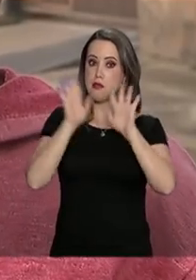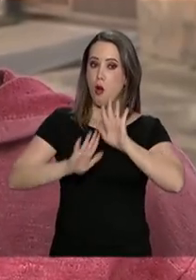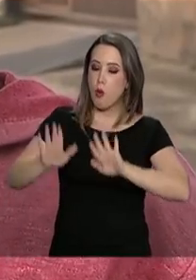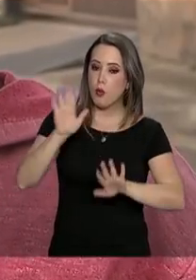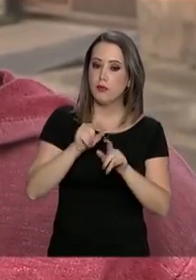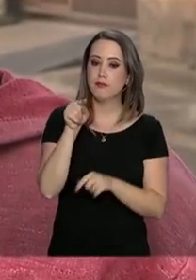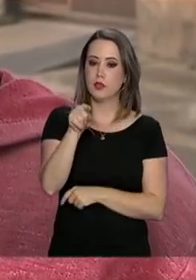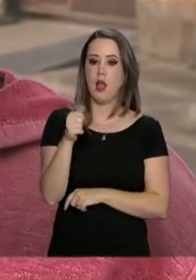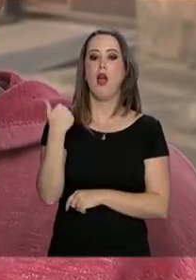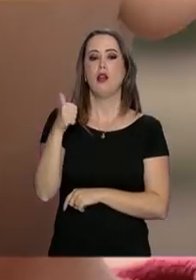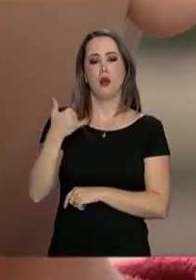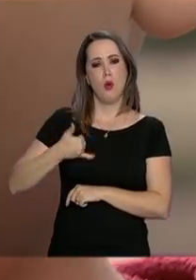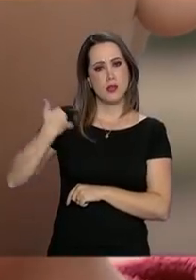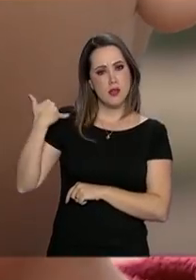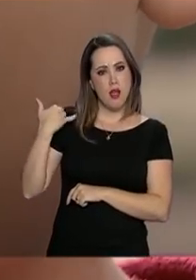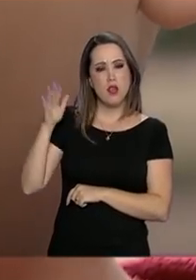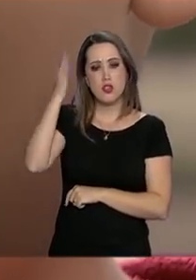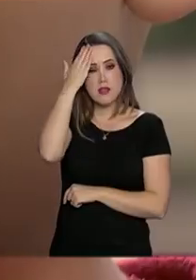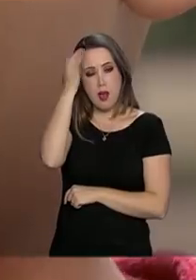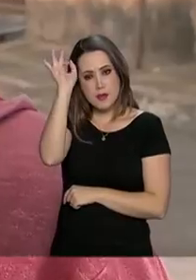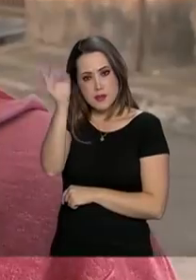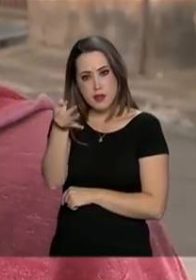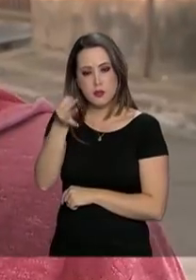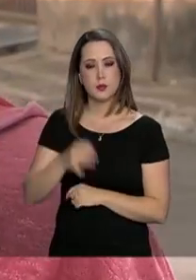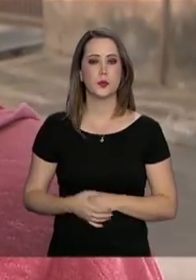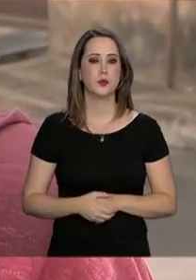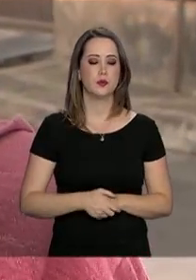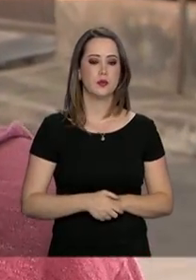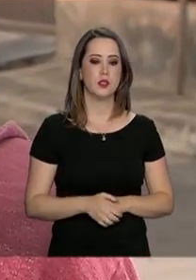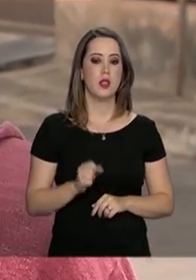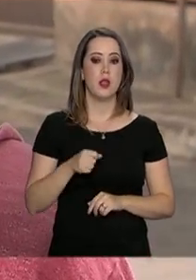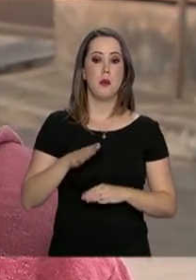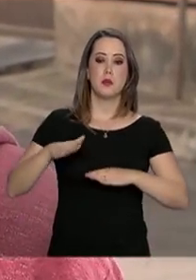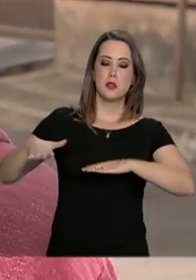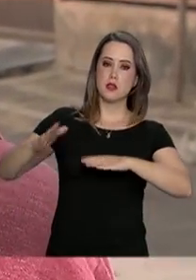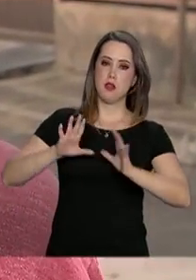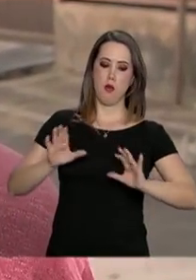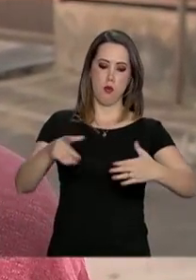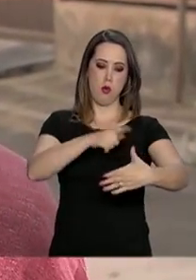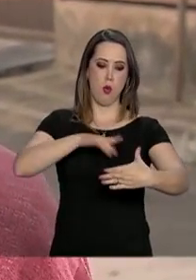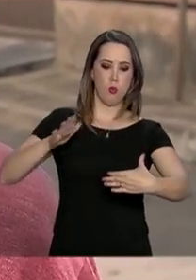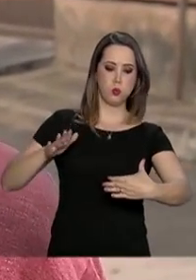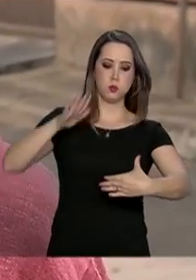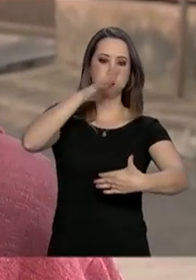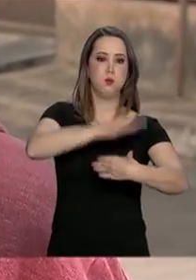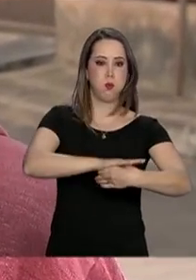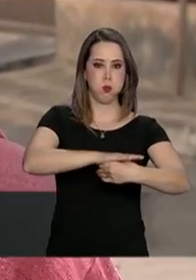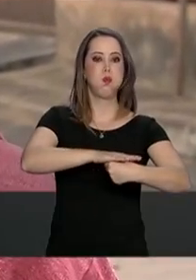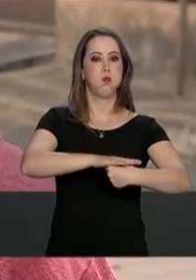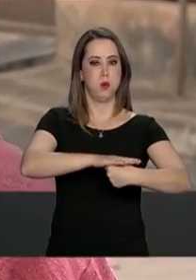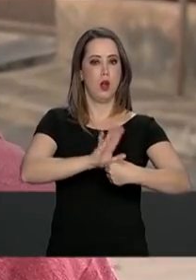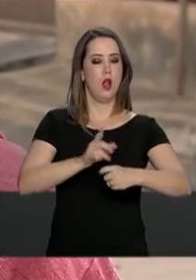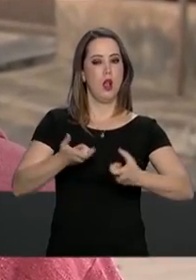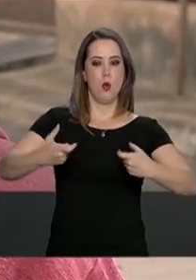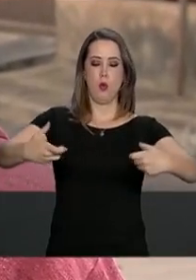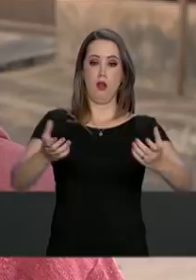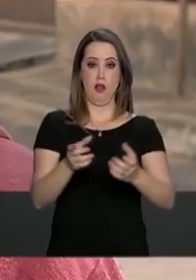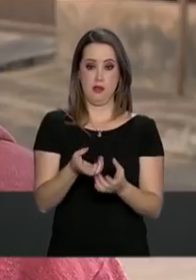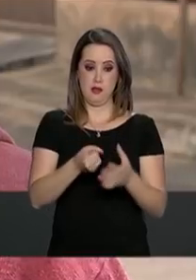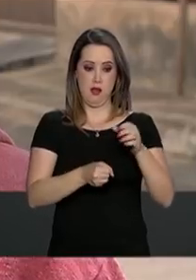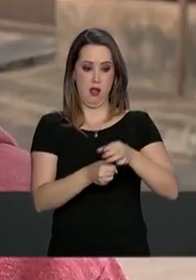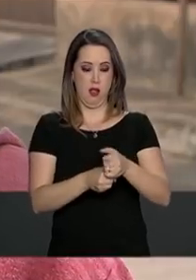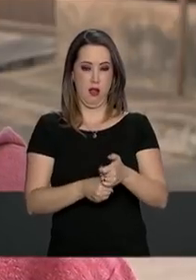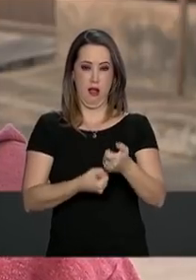que esse garoto de 11 anos já sabe de cor. Tem que fechar a caixa d'água, não deixar a lixa jogada na rua, virar as garrafas